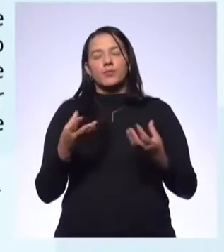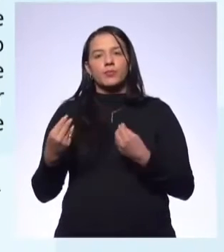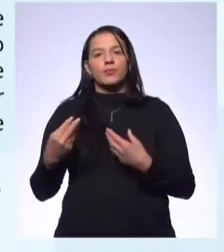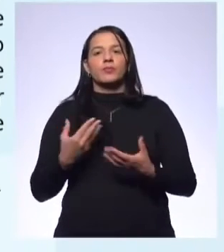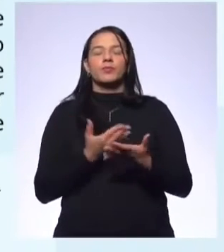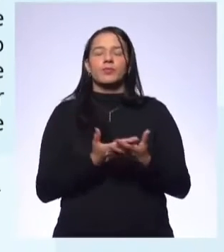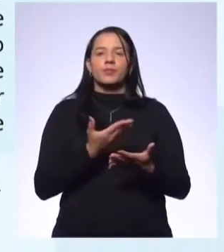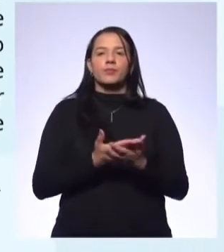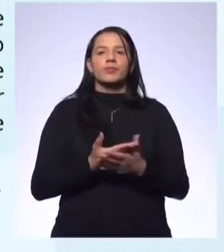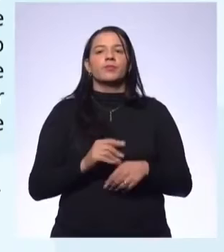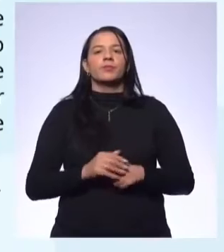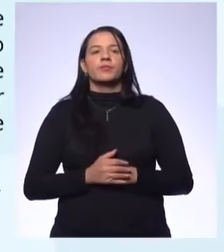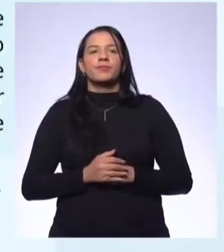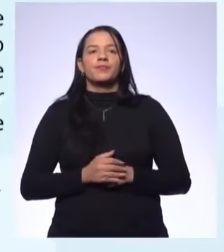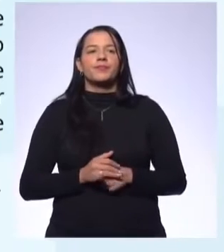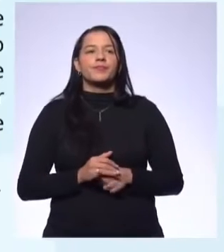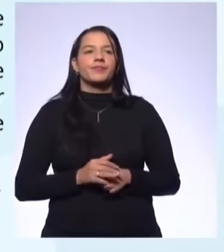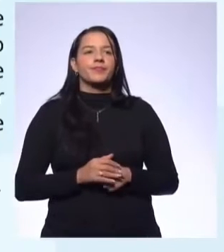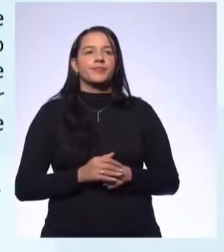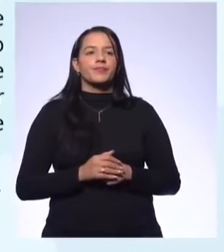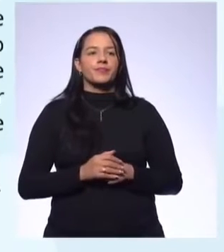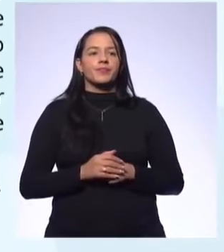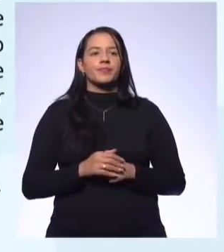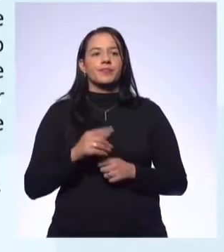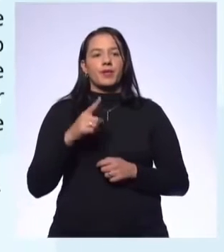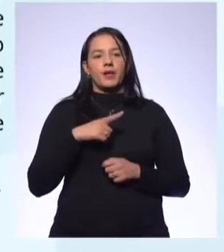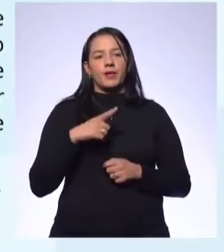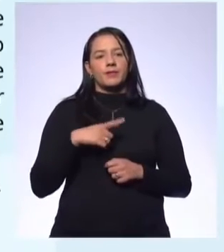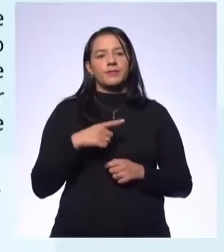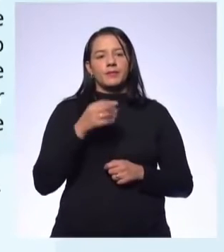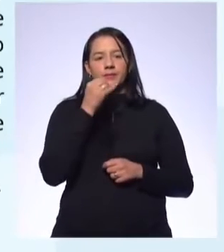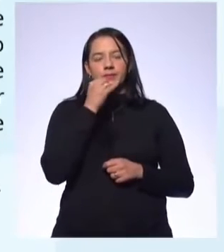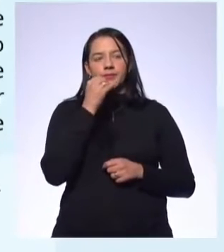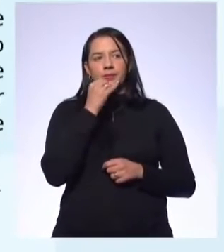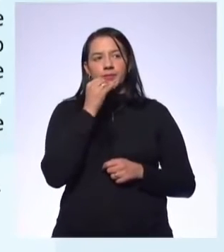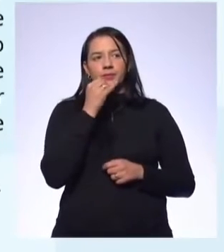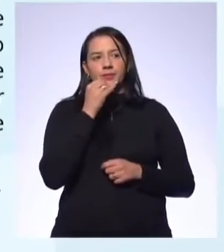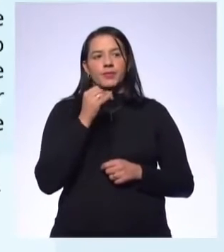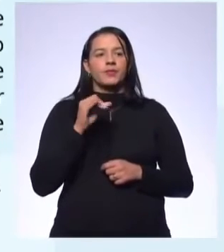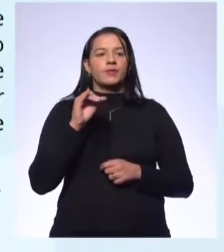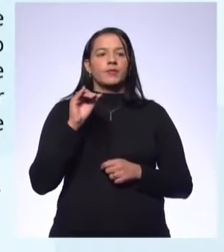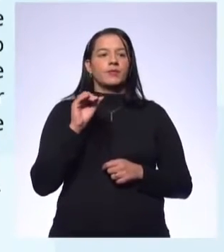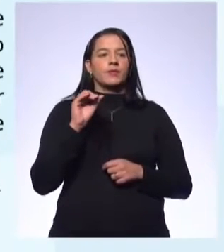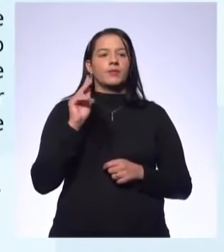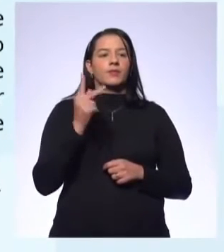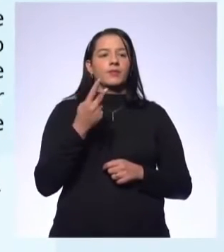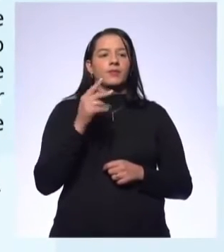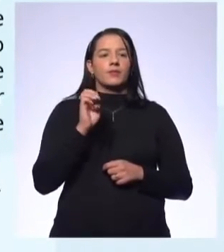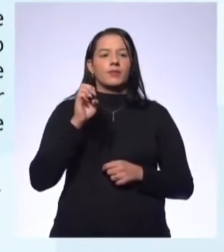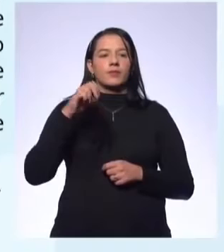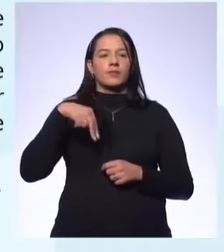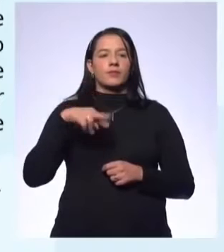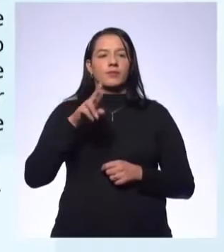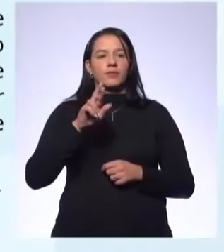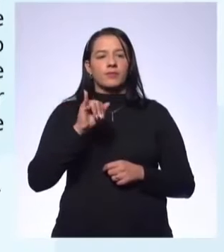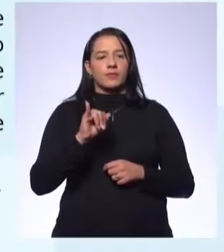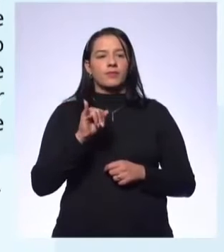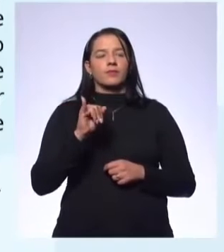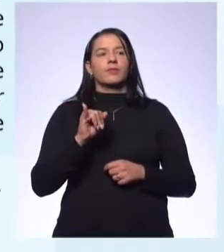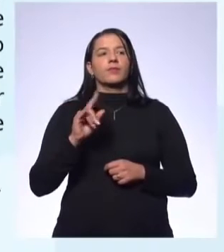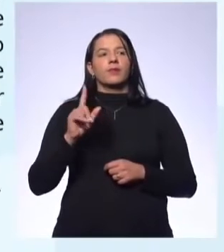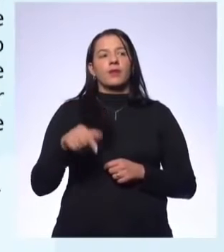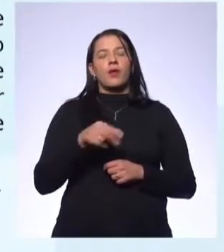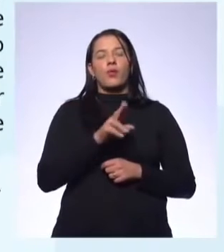notícias que podem comprovar isso, não que ela está falando, né? Aí ela fala ali, dá um exemplo do Henri Valon. Ela fala, né? Dá um nome